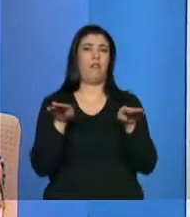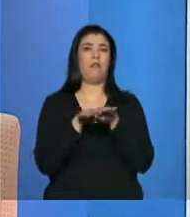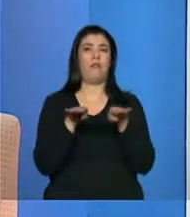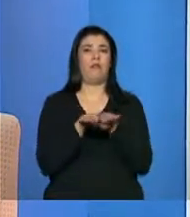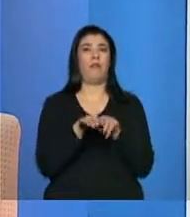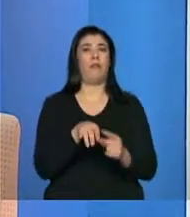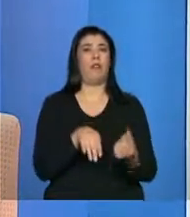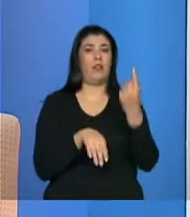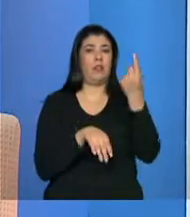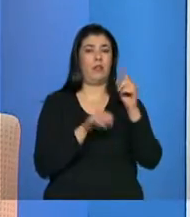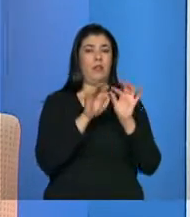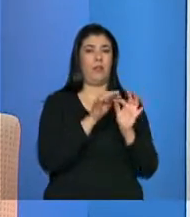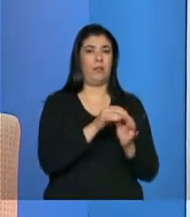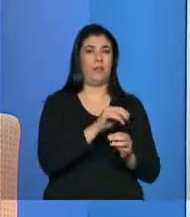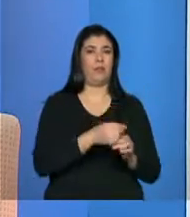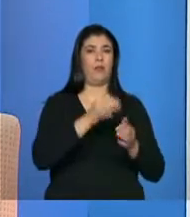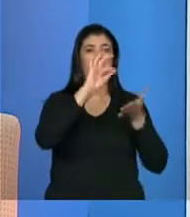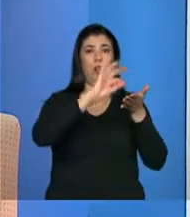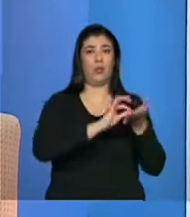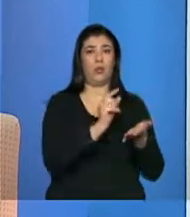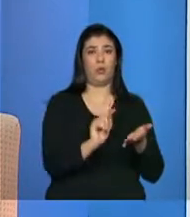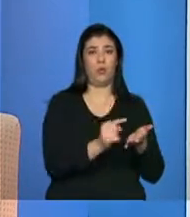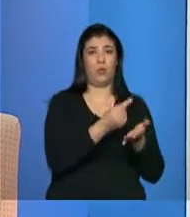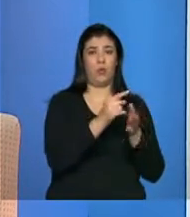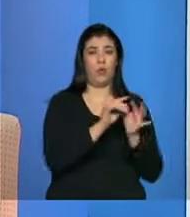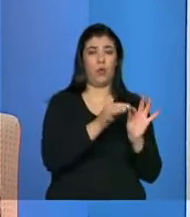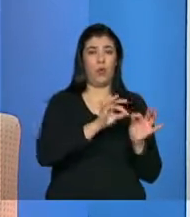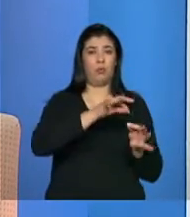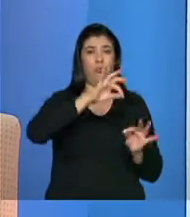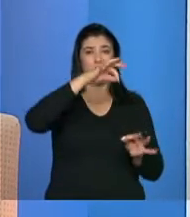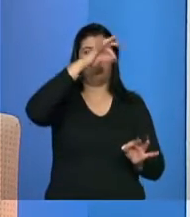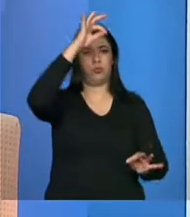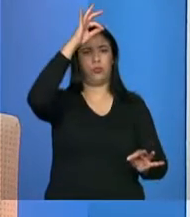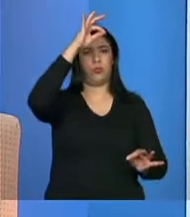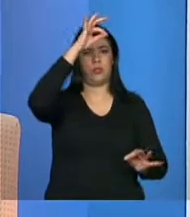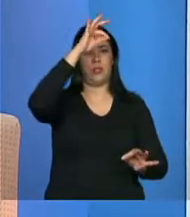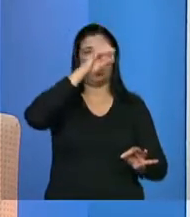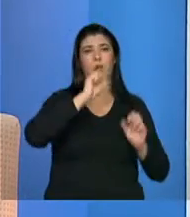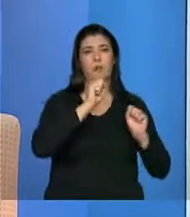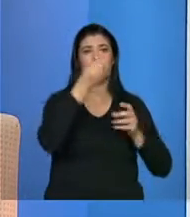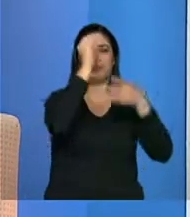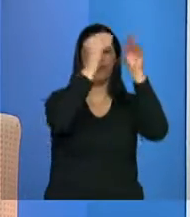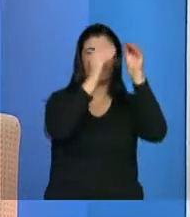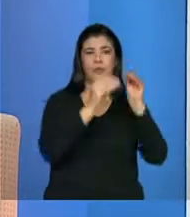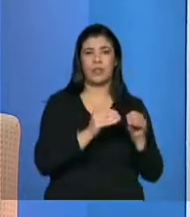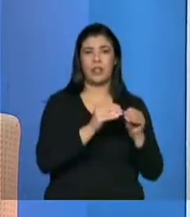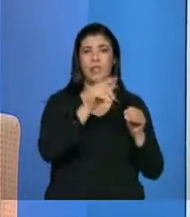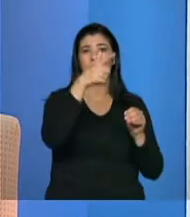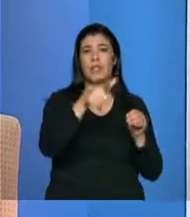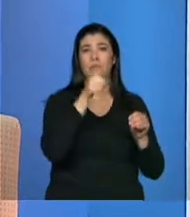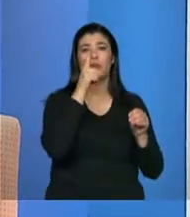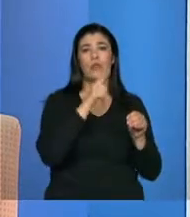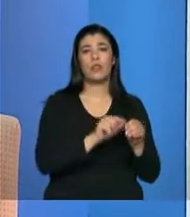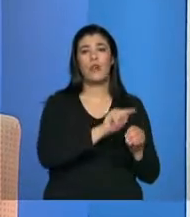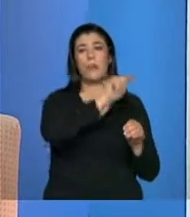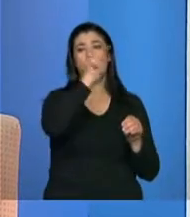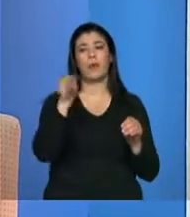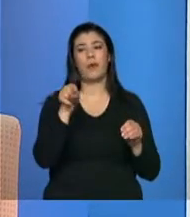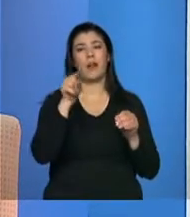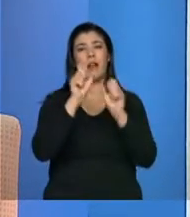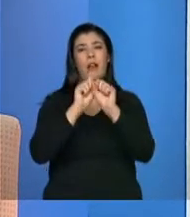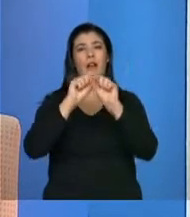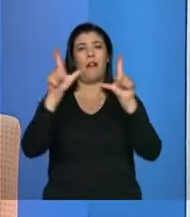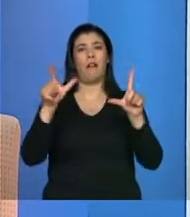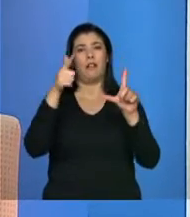grande cadastro, é o primeiro andar para você chegar ao Bolsa Família. Mas, ele também é o primeiro andar para chegar a vários outros programas. Isso é